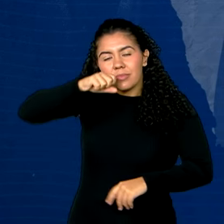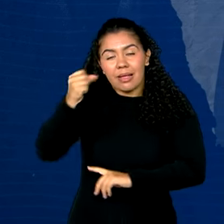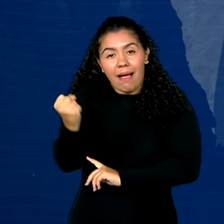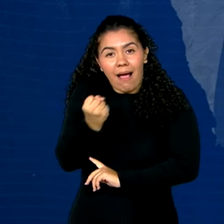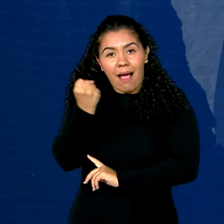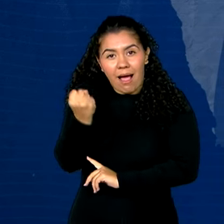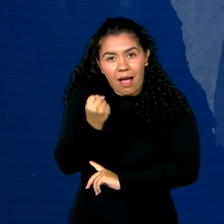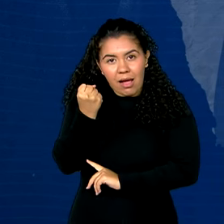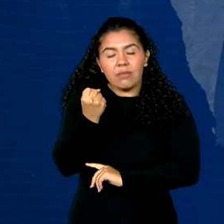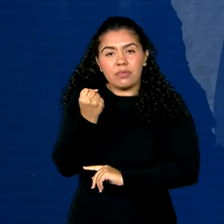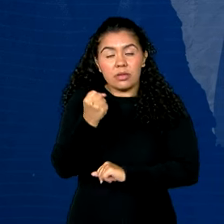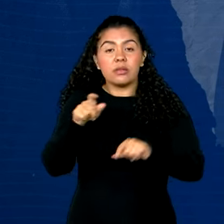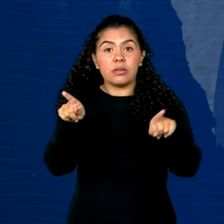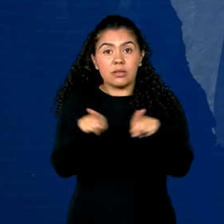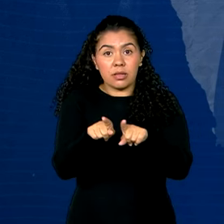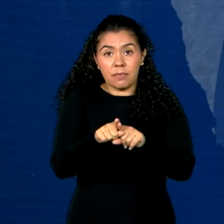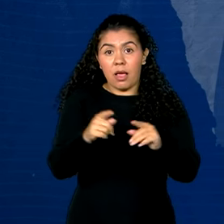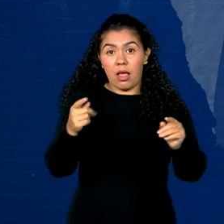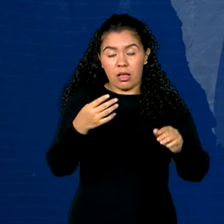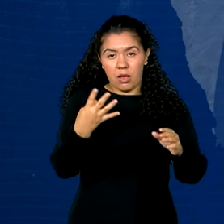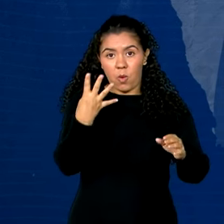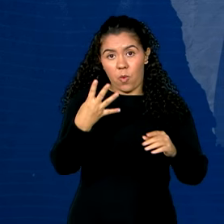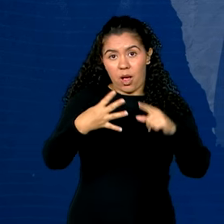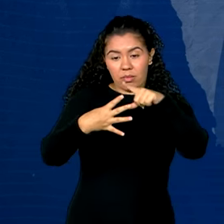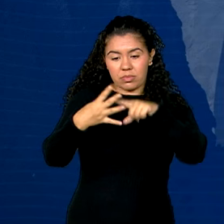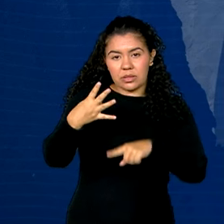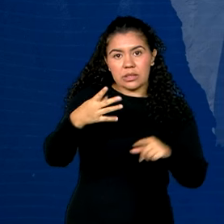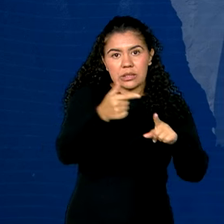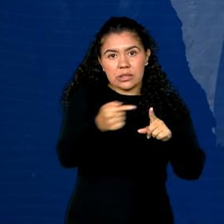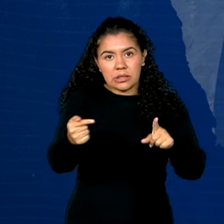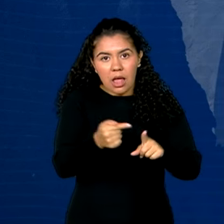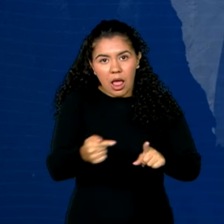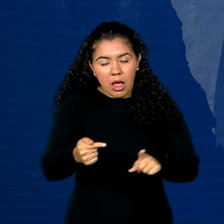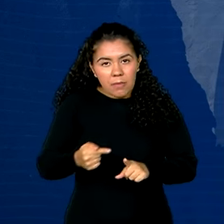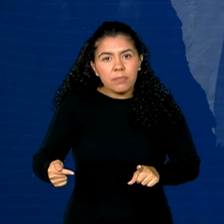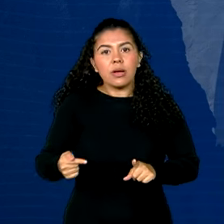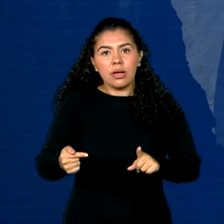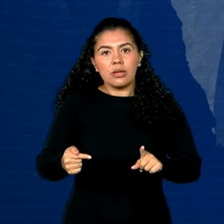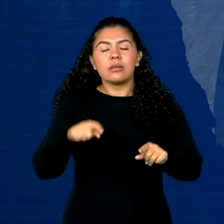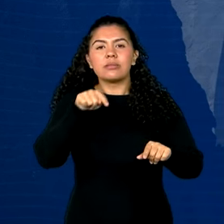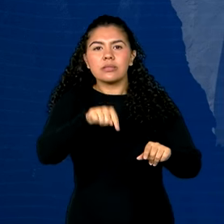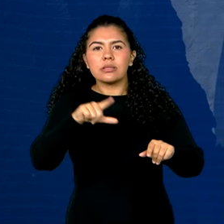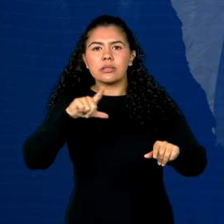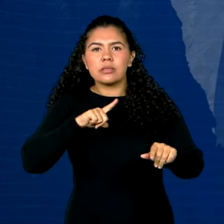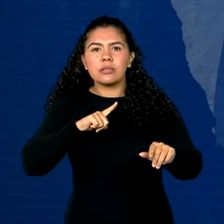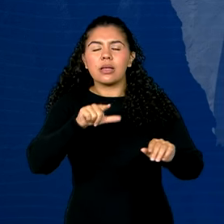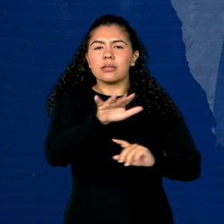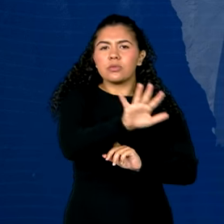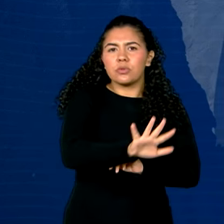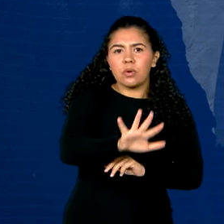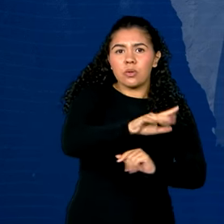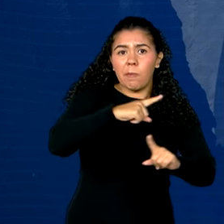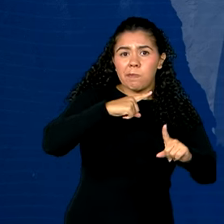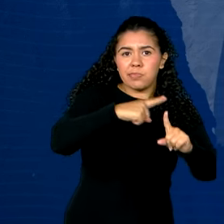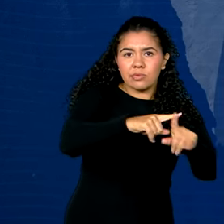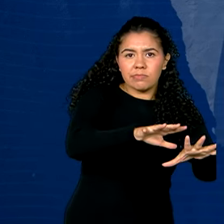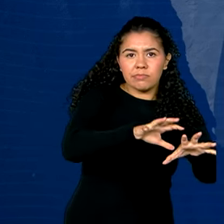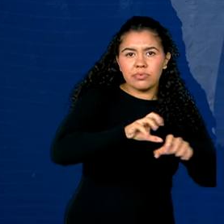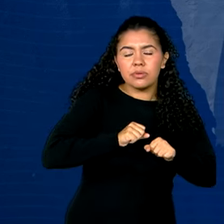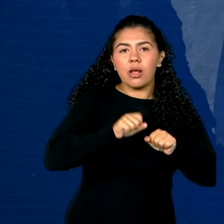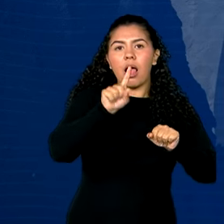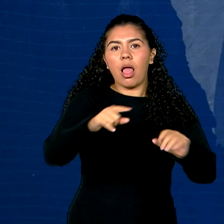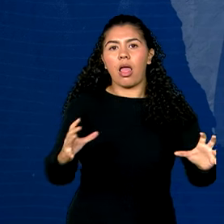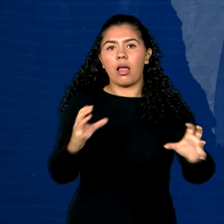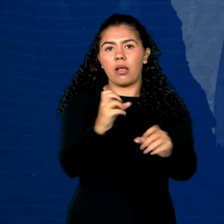grave. Nas últimas quatro semanas epidemiológicas, a prevalência entre casos positivos foi de